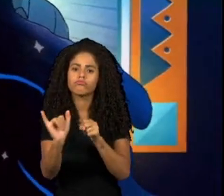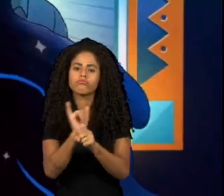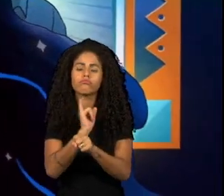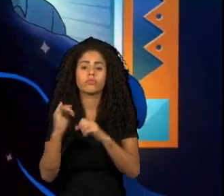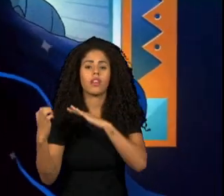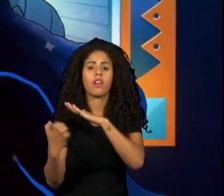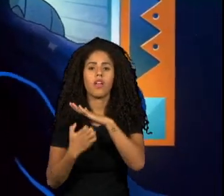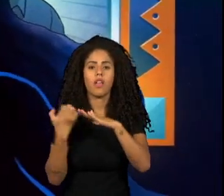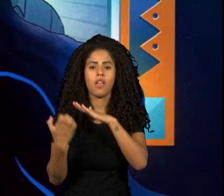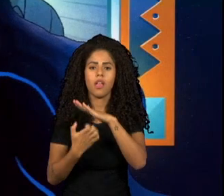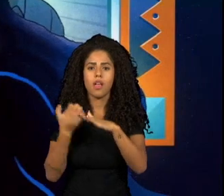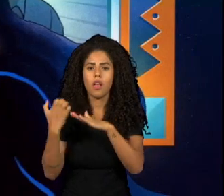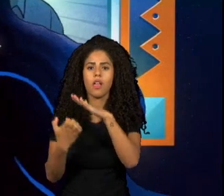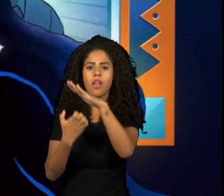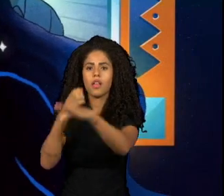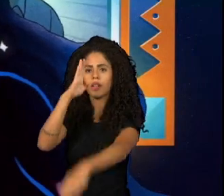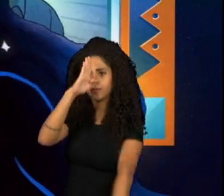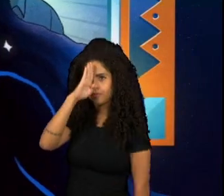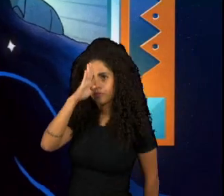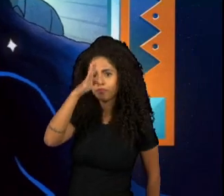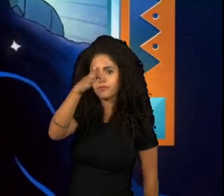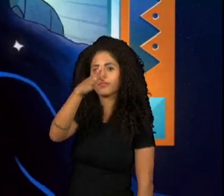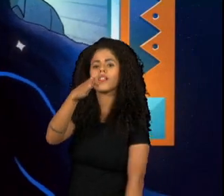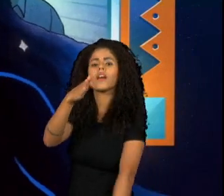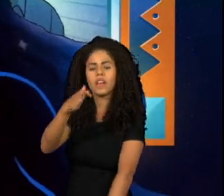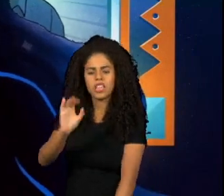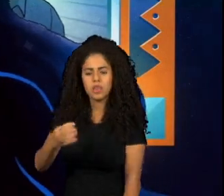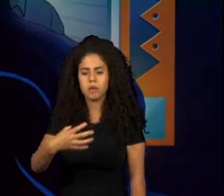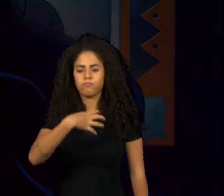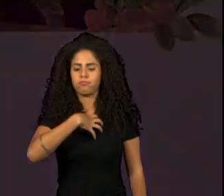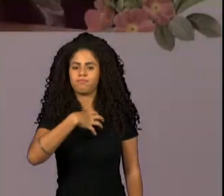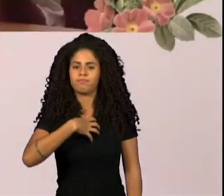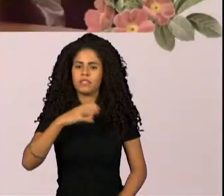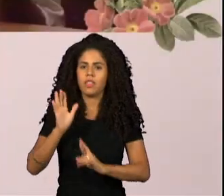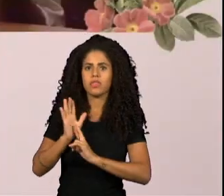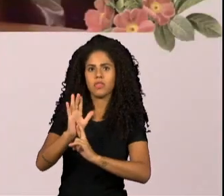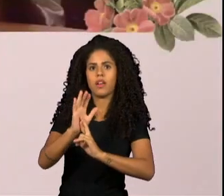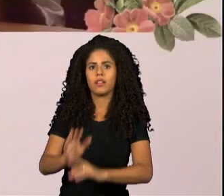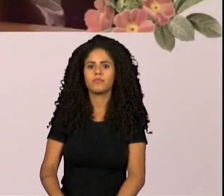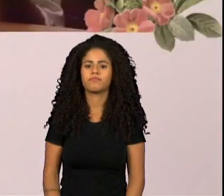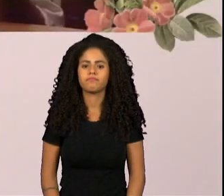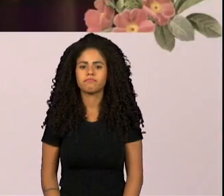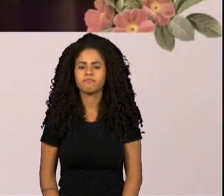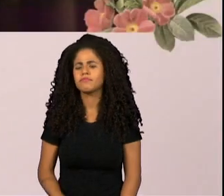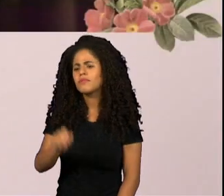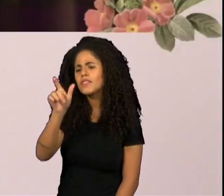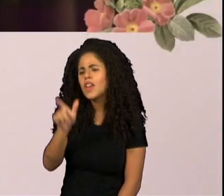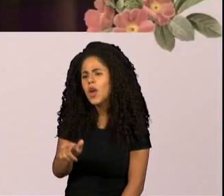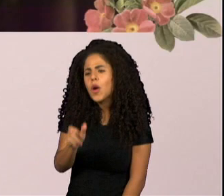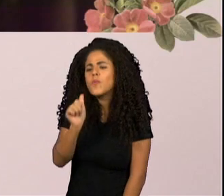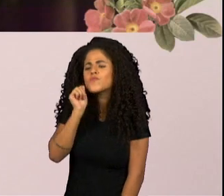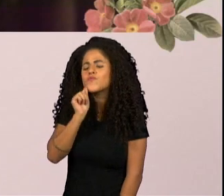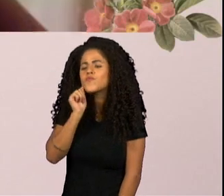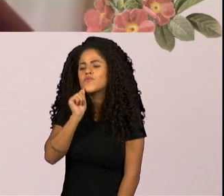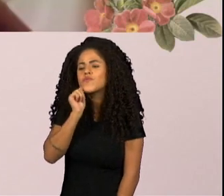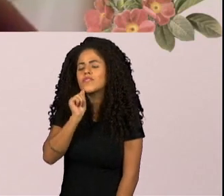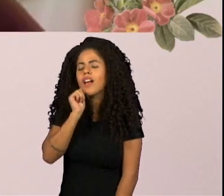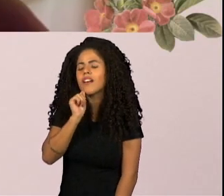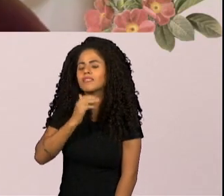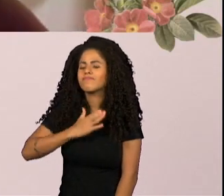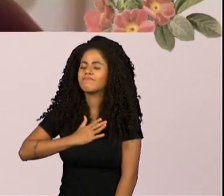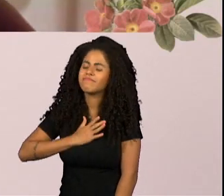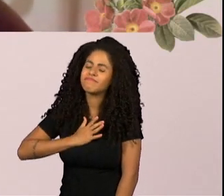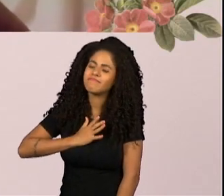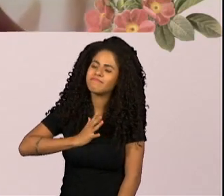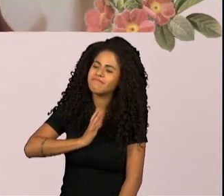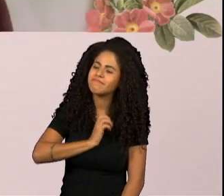porque elas estão conversando diretamente com o consumidor que quer se sentir representado. Mulheres da minha vida, quero dizer obrigada por